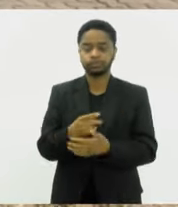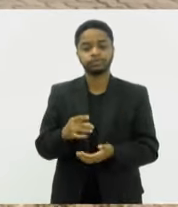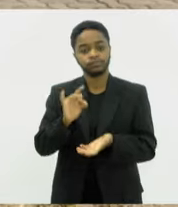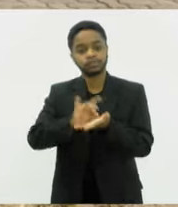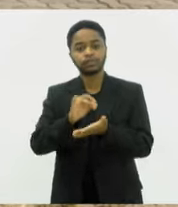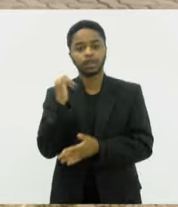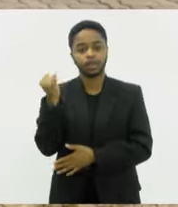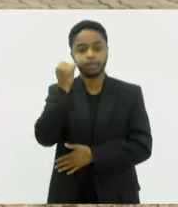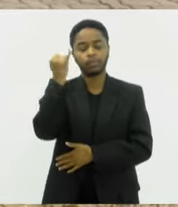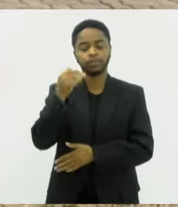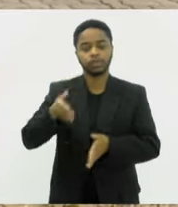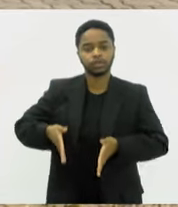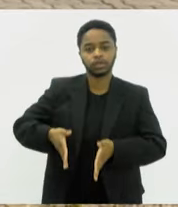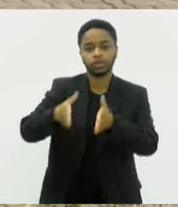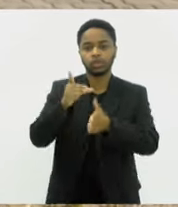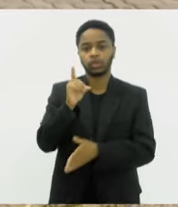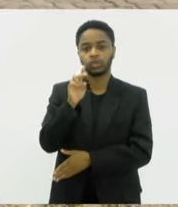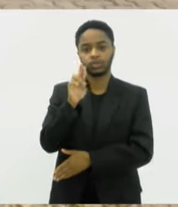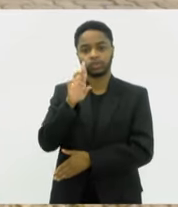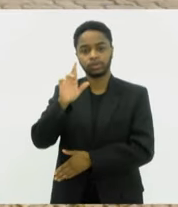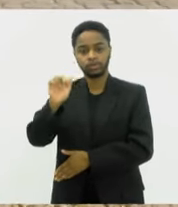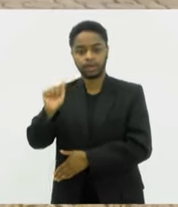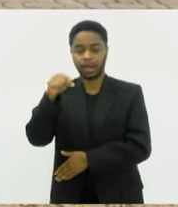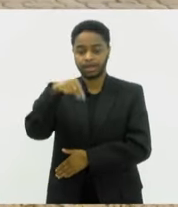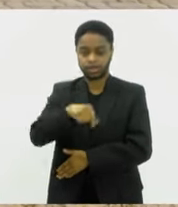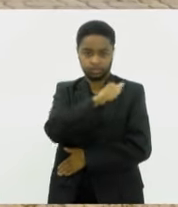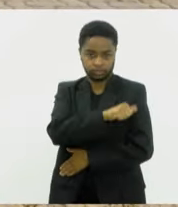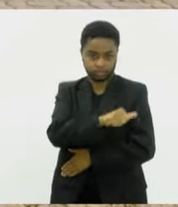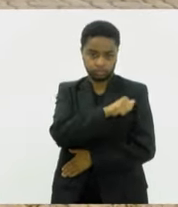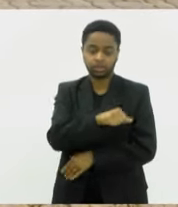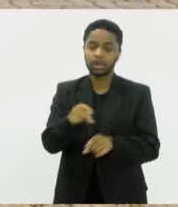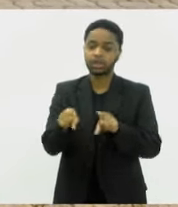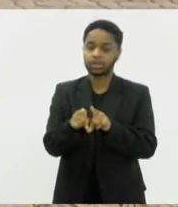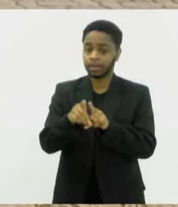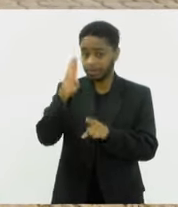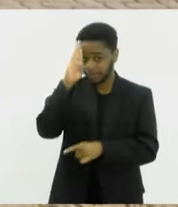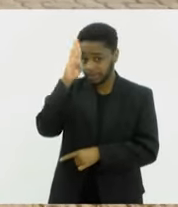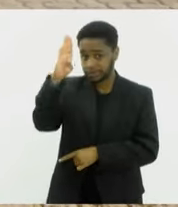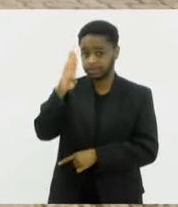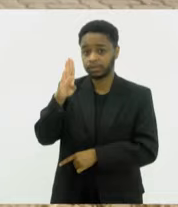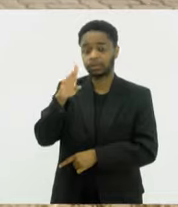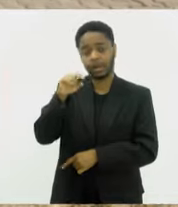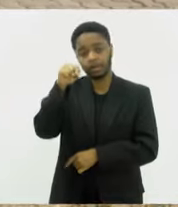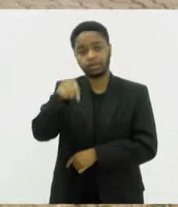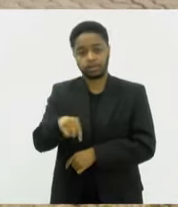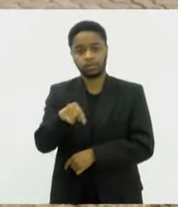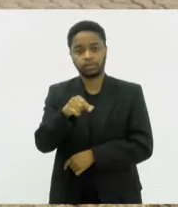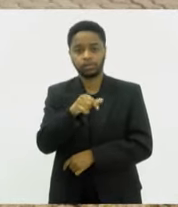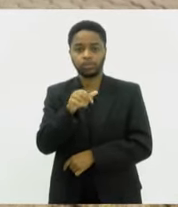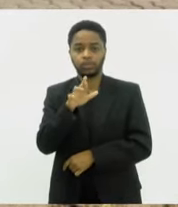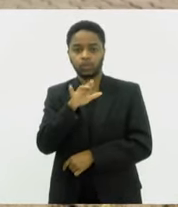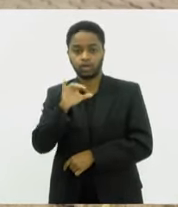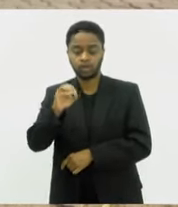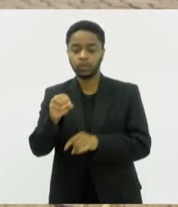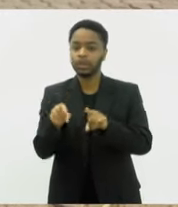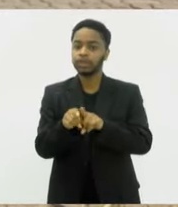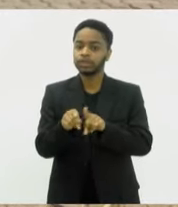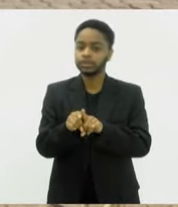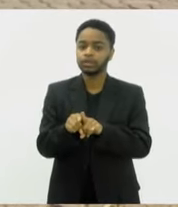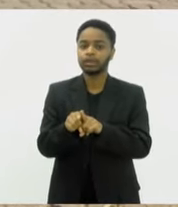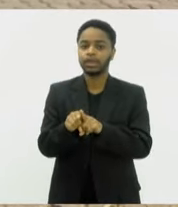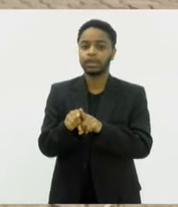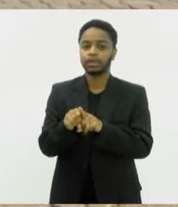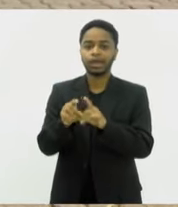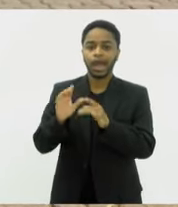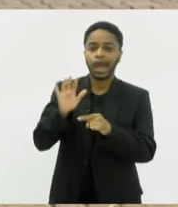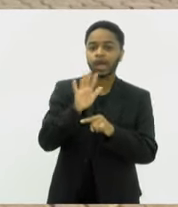para a rodovia Presidente Dutra, não só para o Rio de Janeiro, mas principalmente para o Estado do Rio, para toda a circulação de riqueza